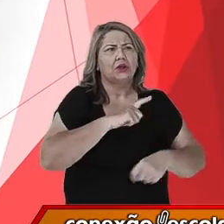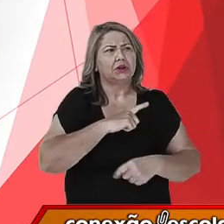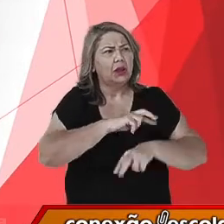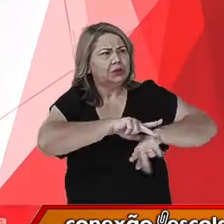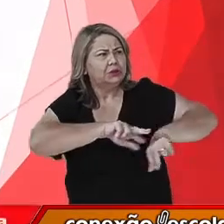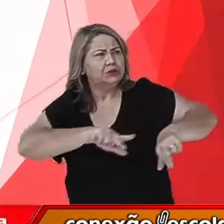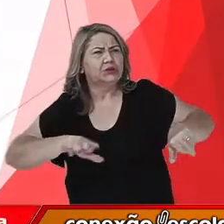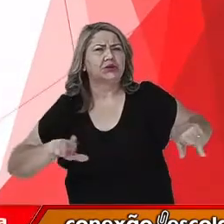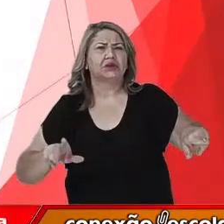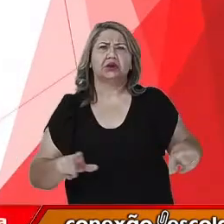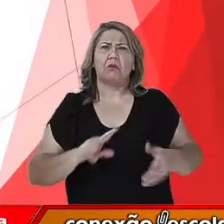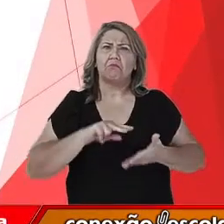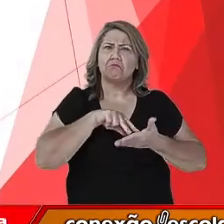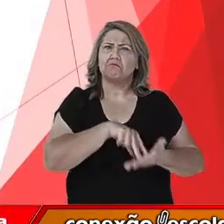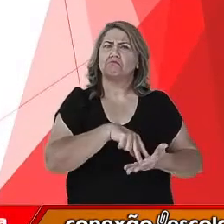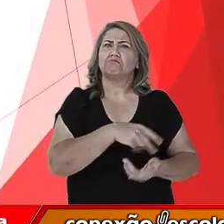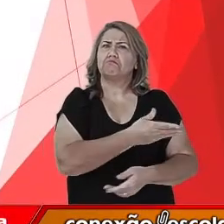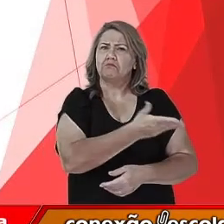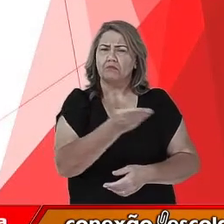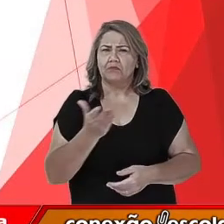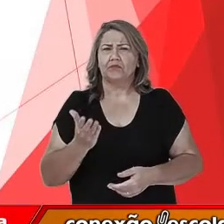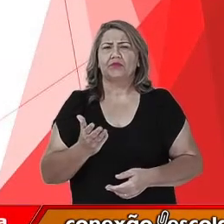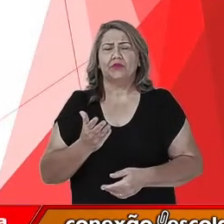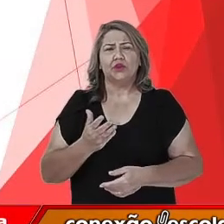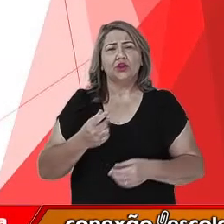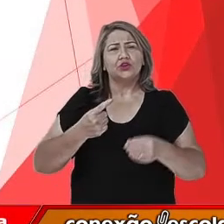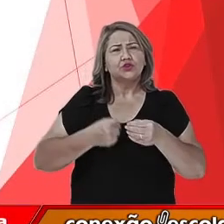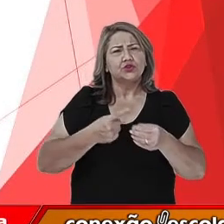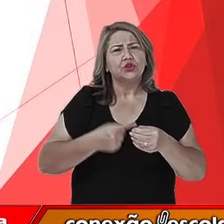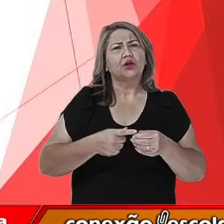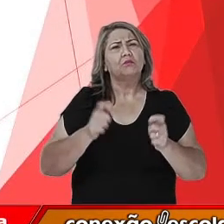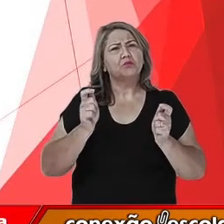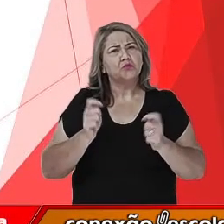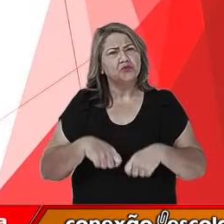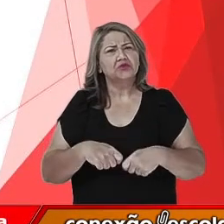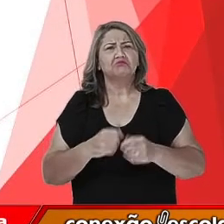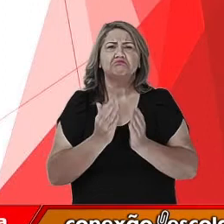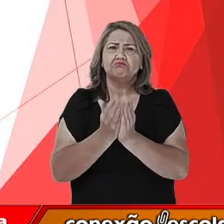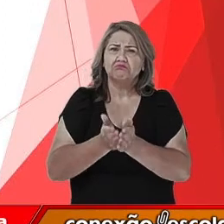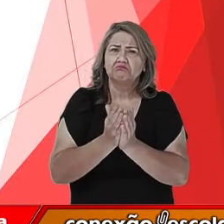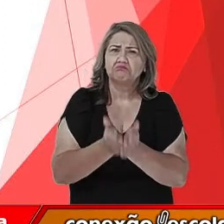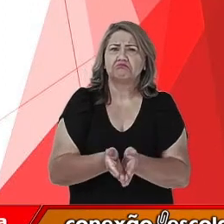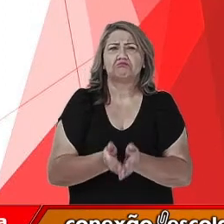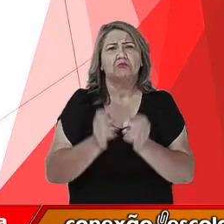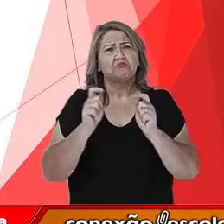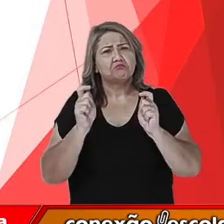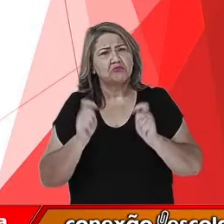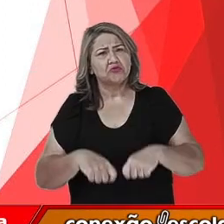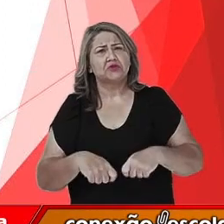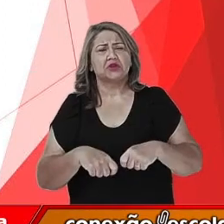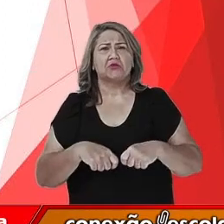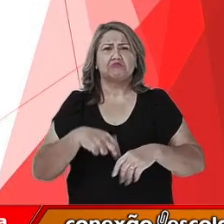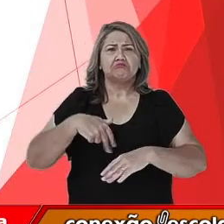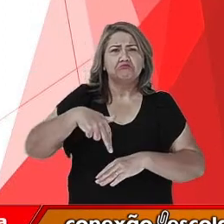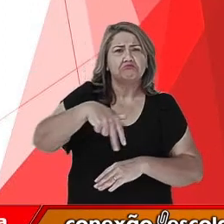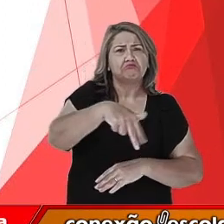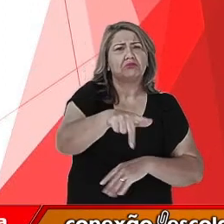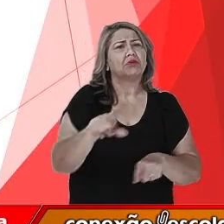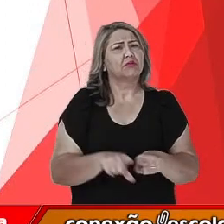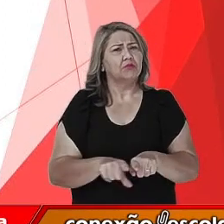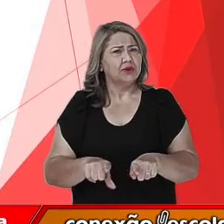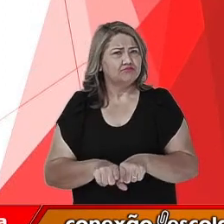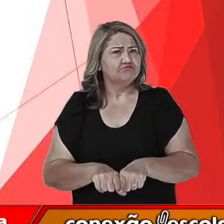existiam. Na cidade de Tenochtitlán, você podia andar tanto de barco, quanto em vias terras também.